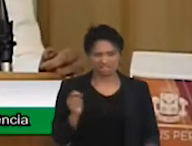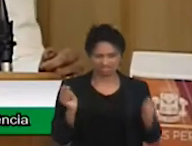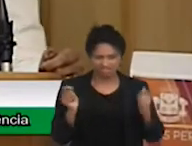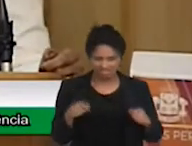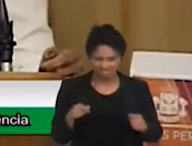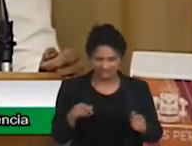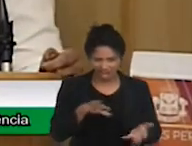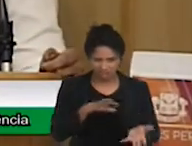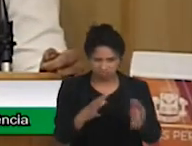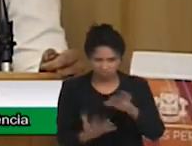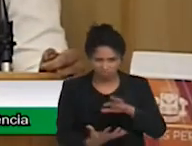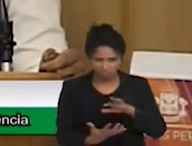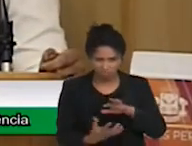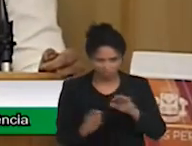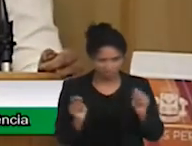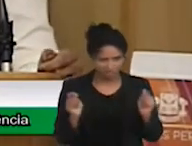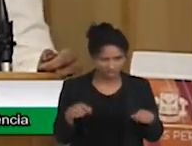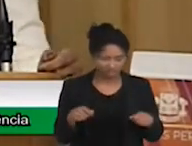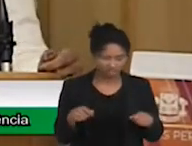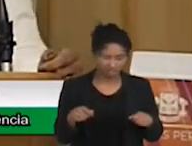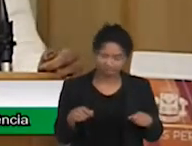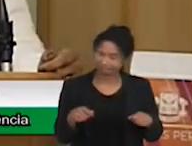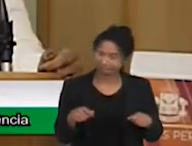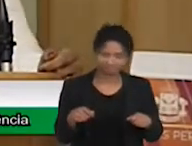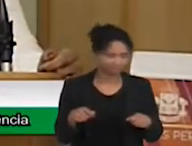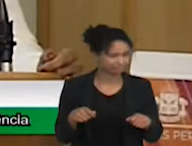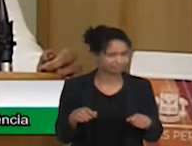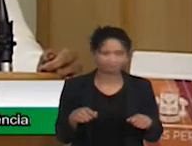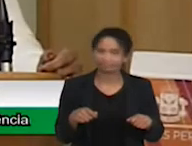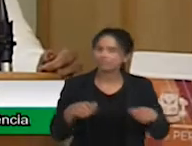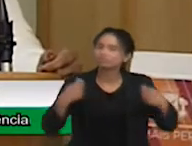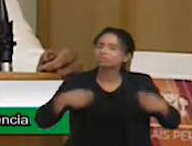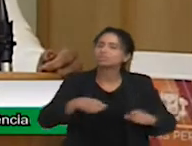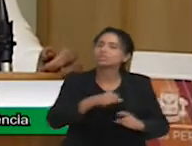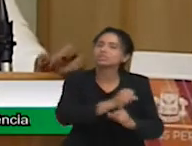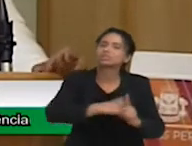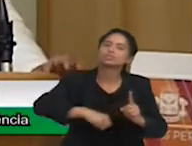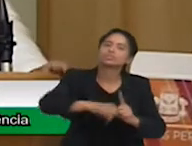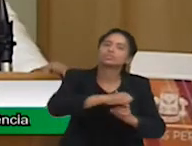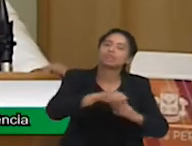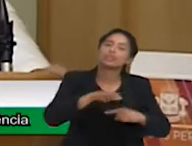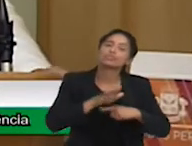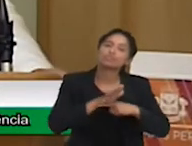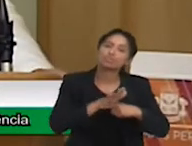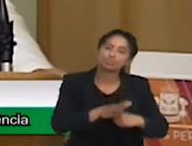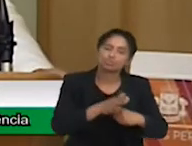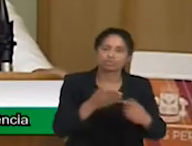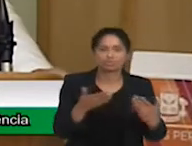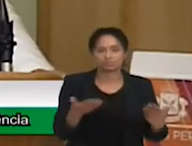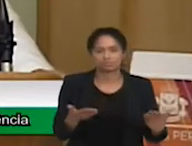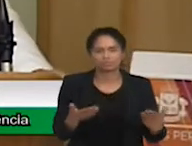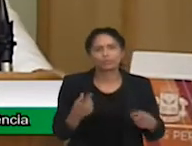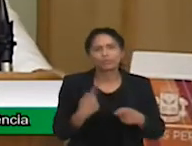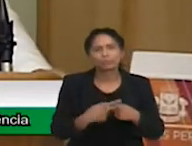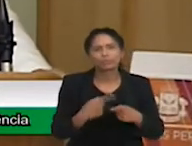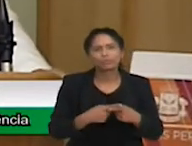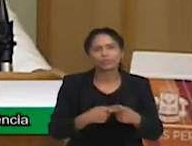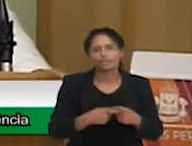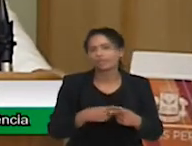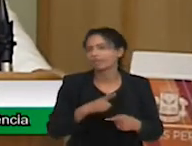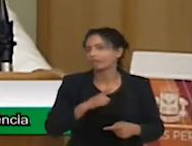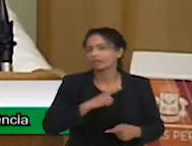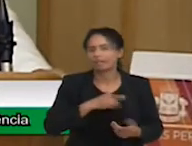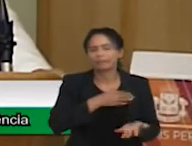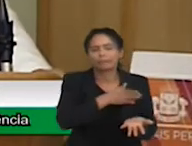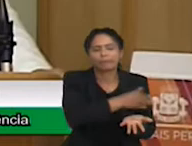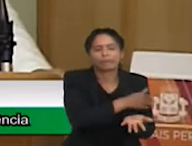intersetorial, da assistência social, da saúde, porque muita coisa bate na educação. A gente